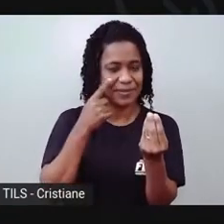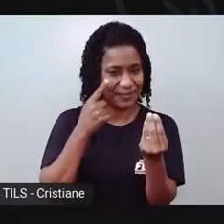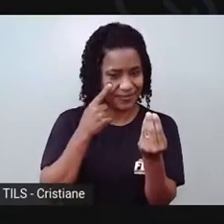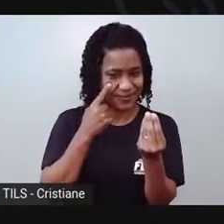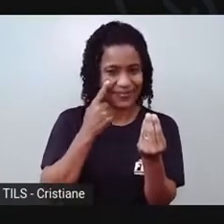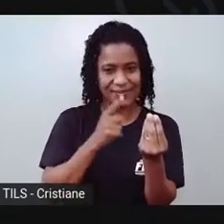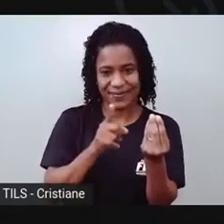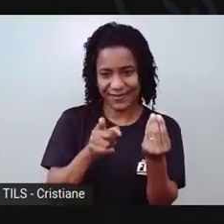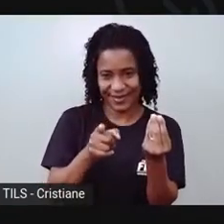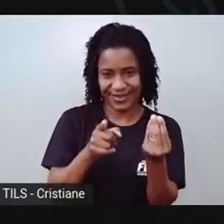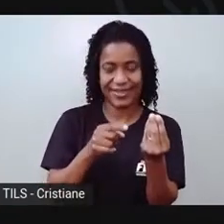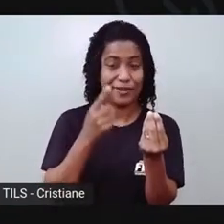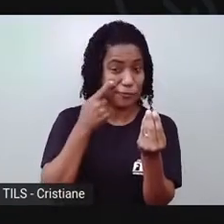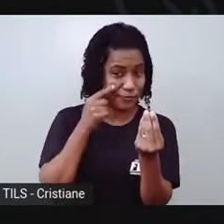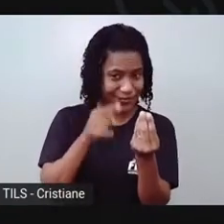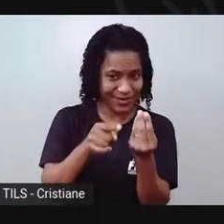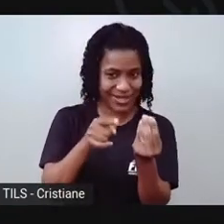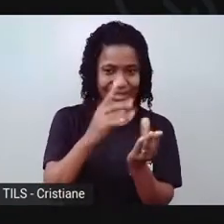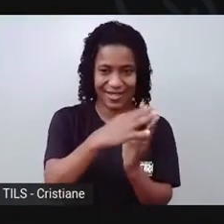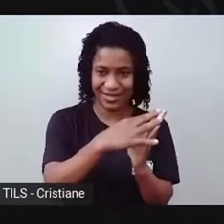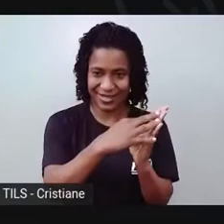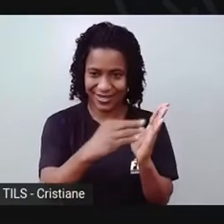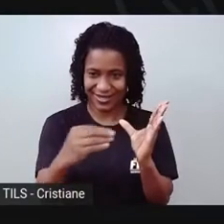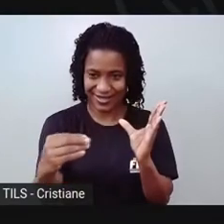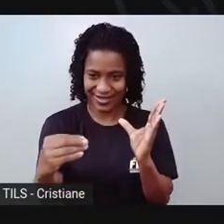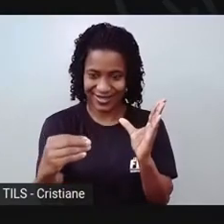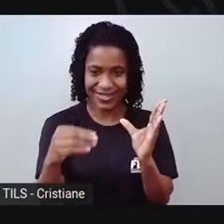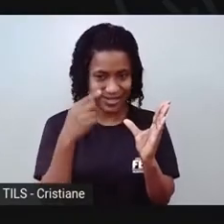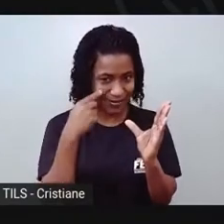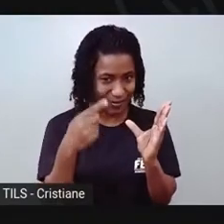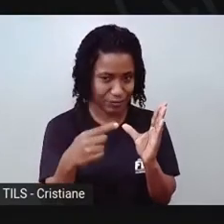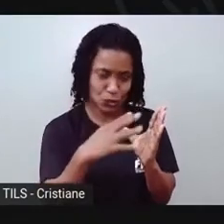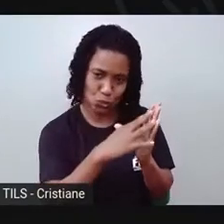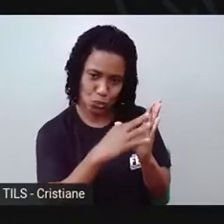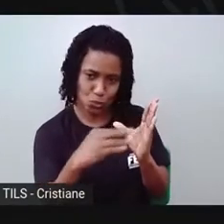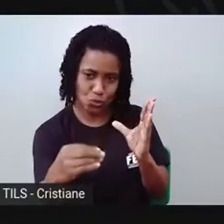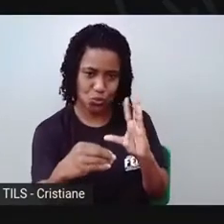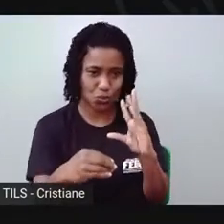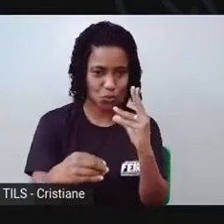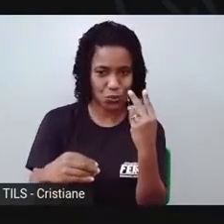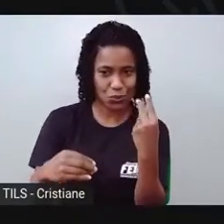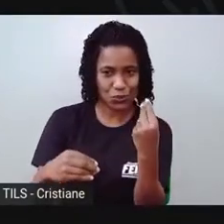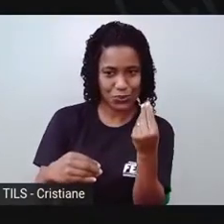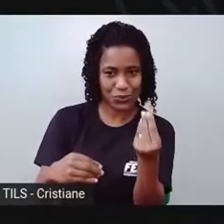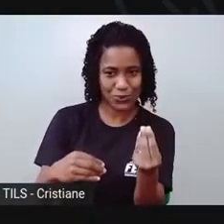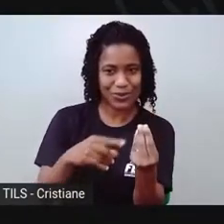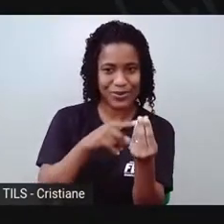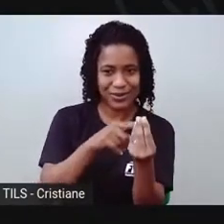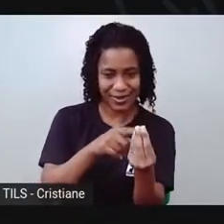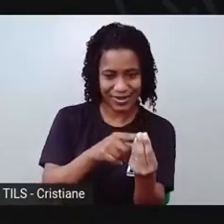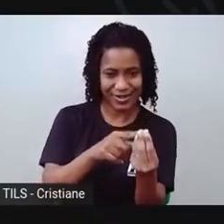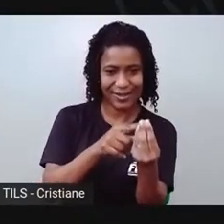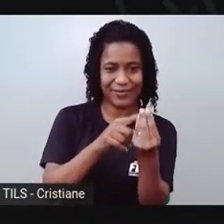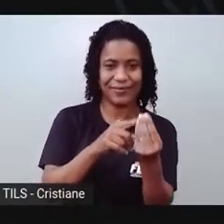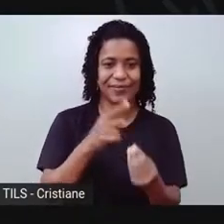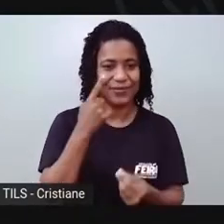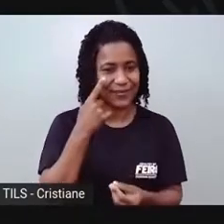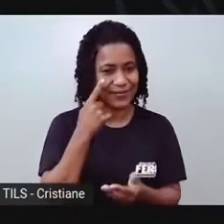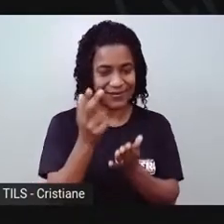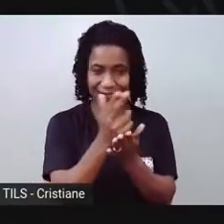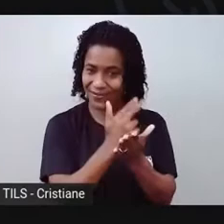Pronto! Que aí vocês olham! E eu olho daqui, tá bom? Aí eu vou desenhar a flor! Vamos lá!